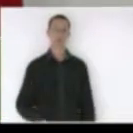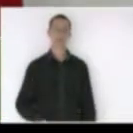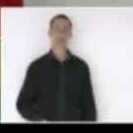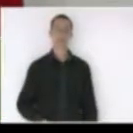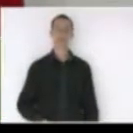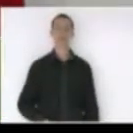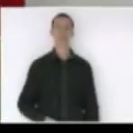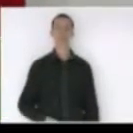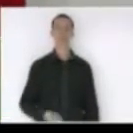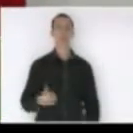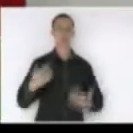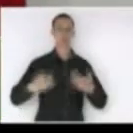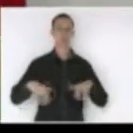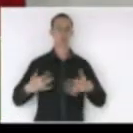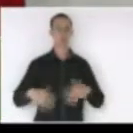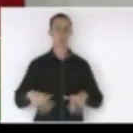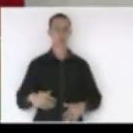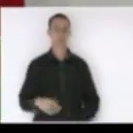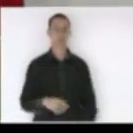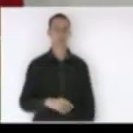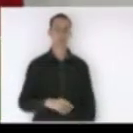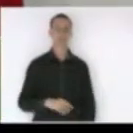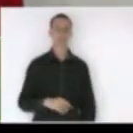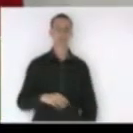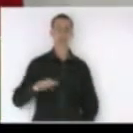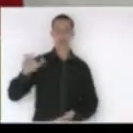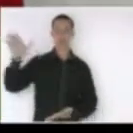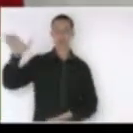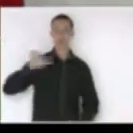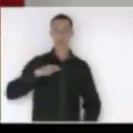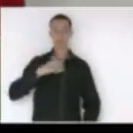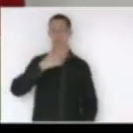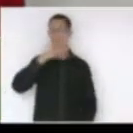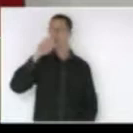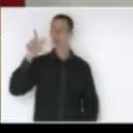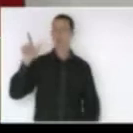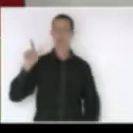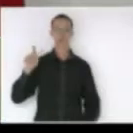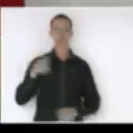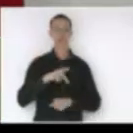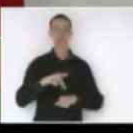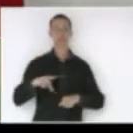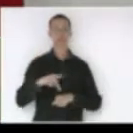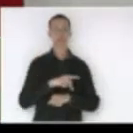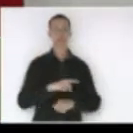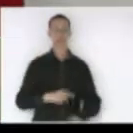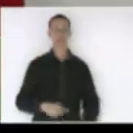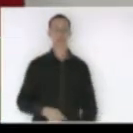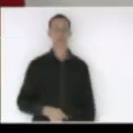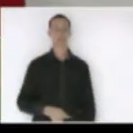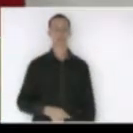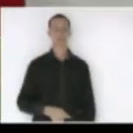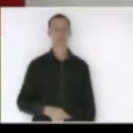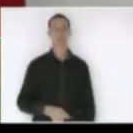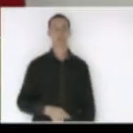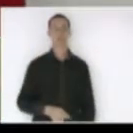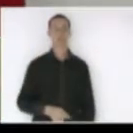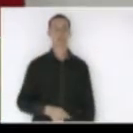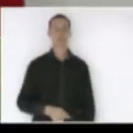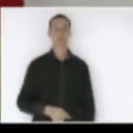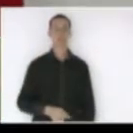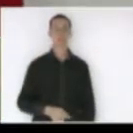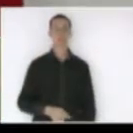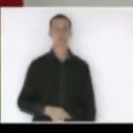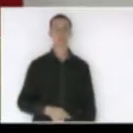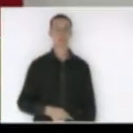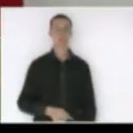expressivo que é importado de outros países e aqui eu quero